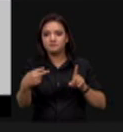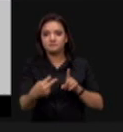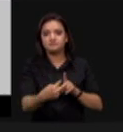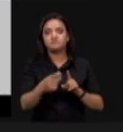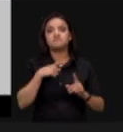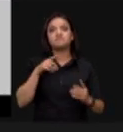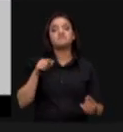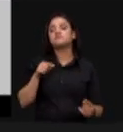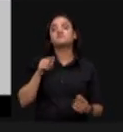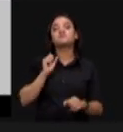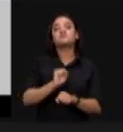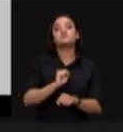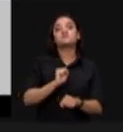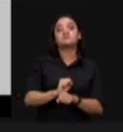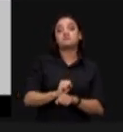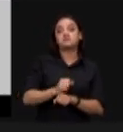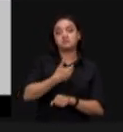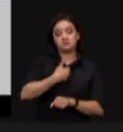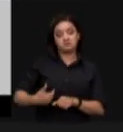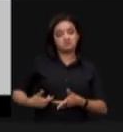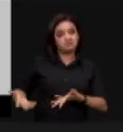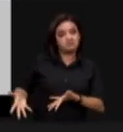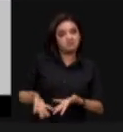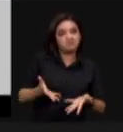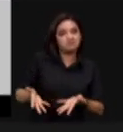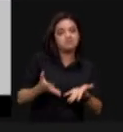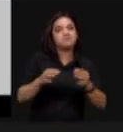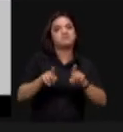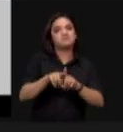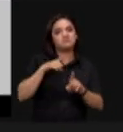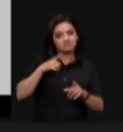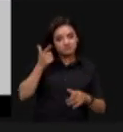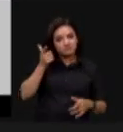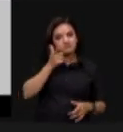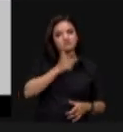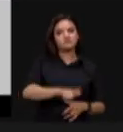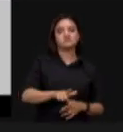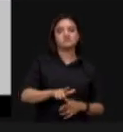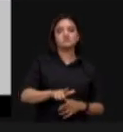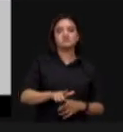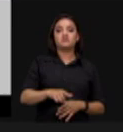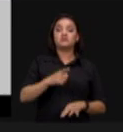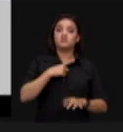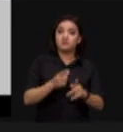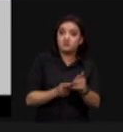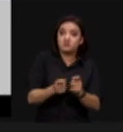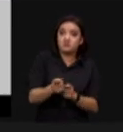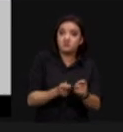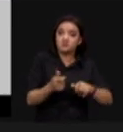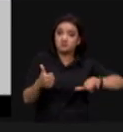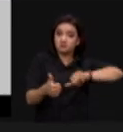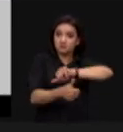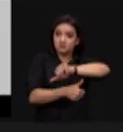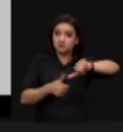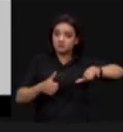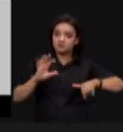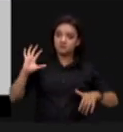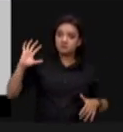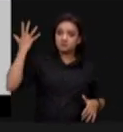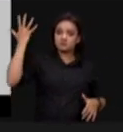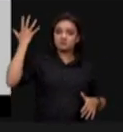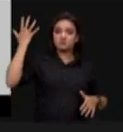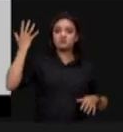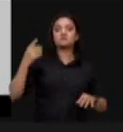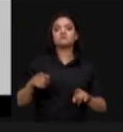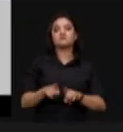que venha o estímulo por parte do estado brasileiro para que isso aconteça o controle da mudança do clima passa